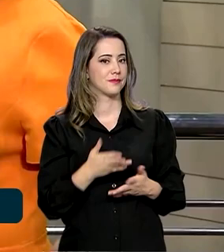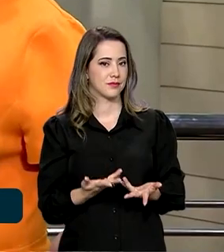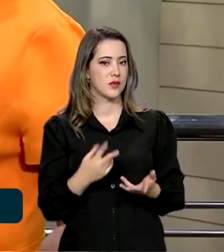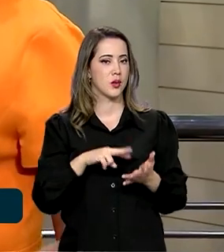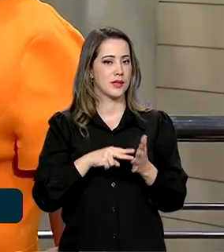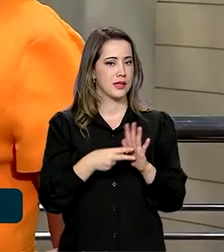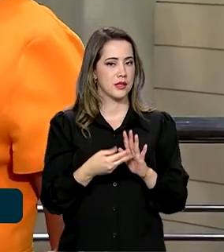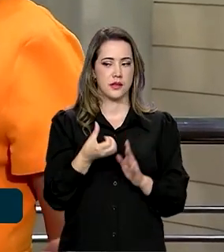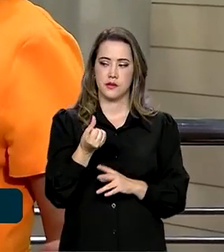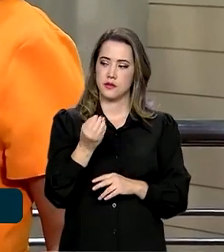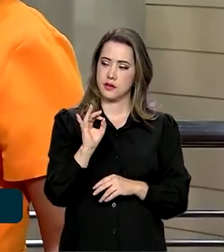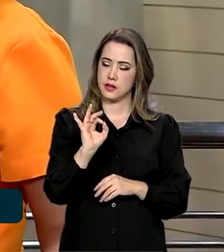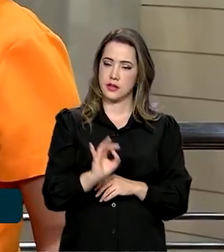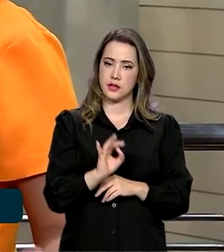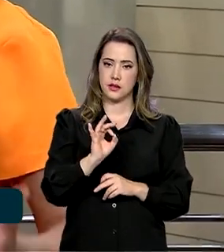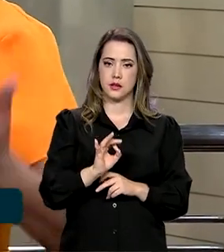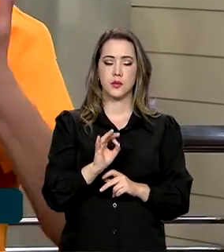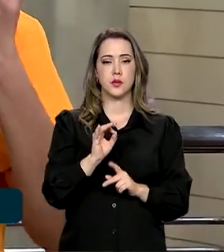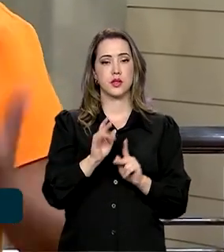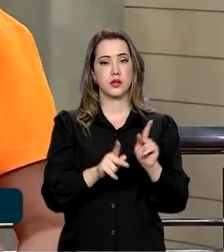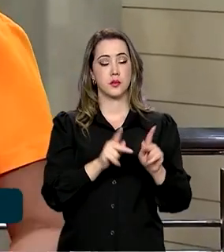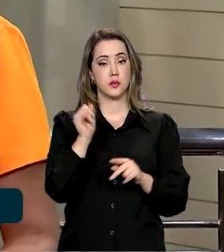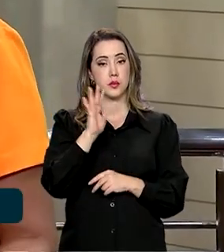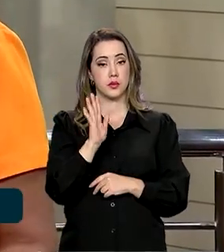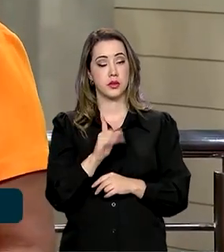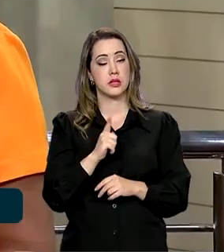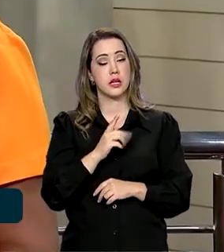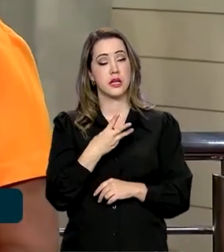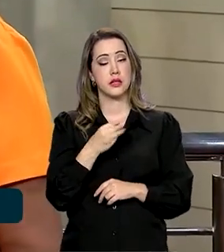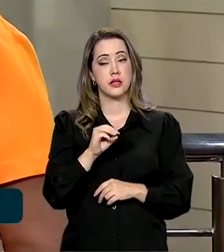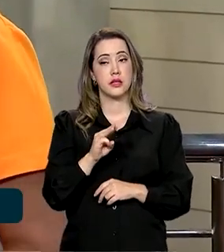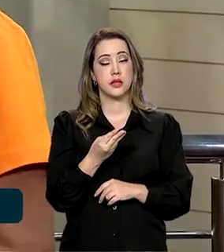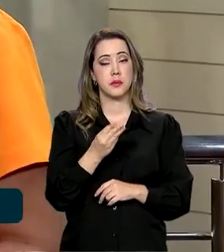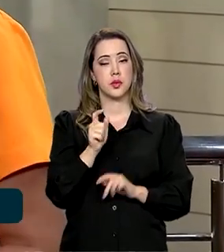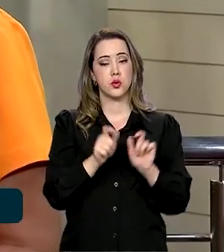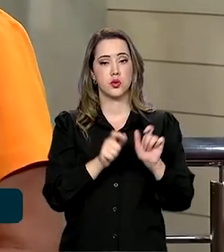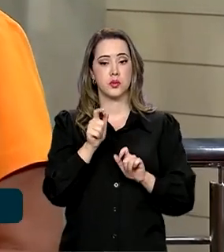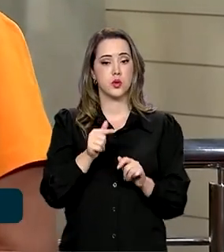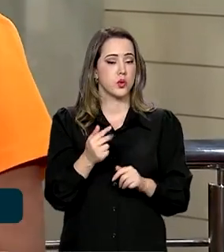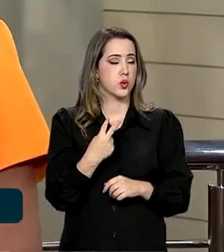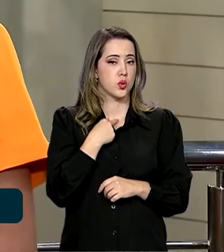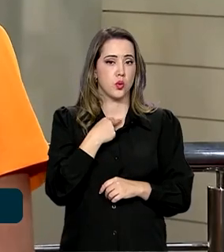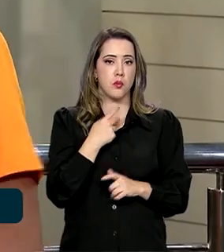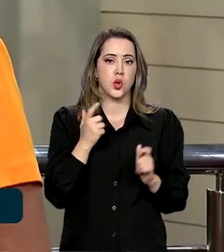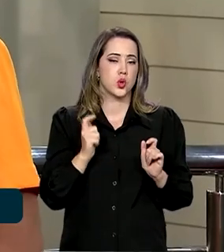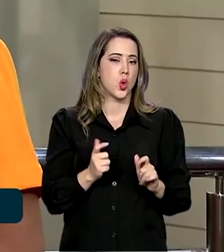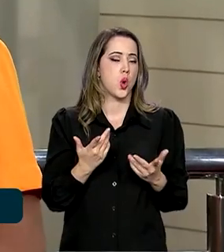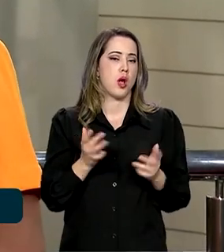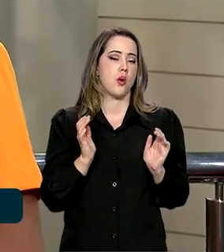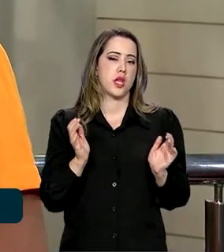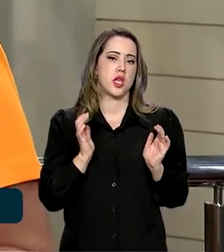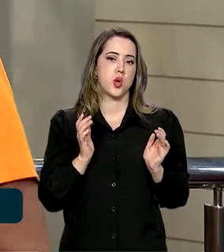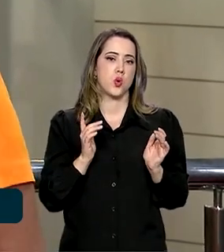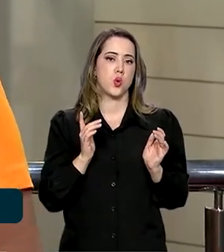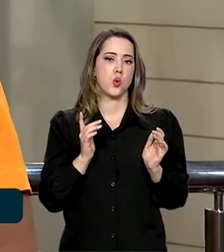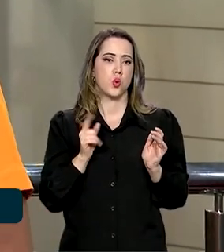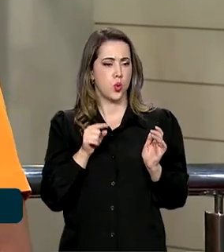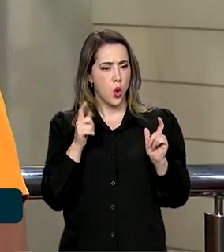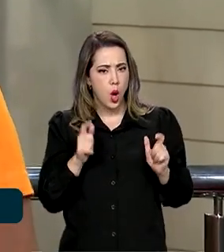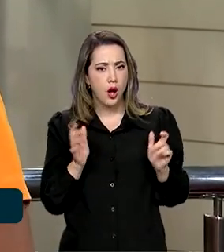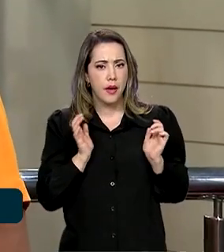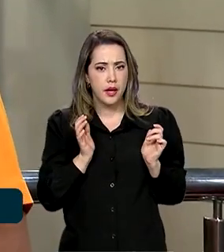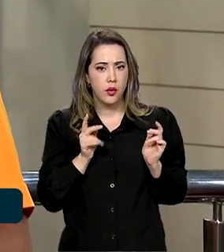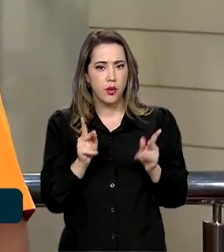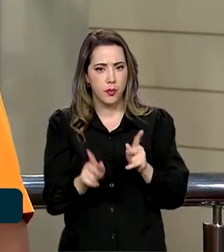60% do território brasileiro, onde tem 30 milhões de habitantes e não pode uma região rica ter um povo pobre. Por isso,